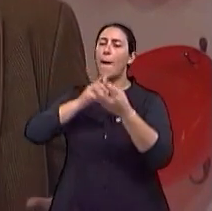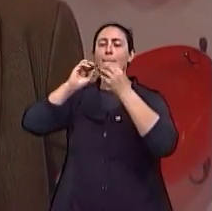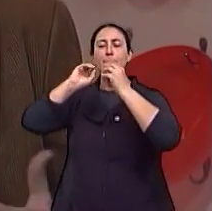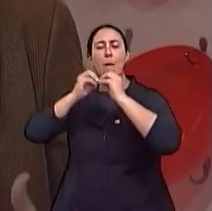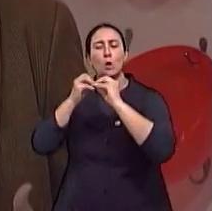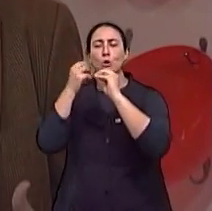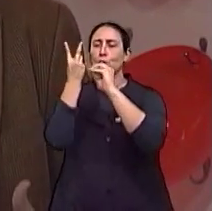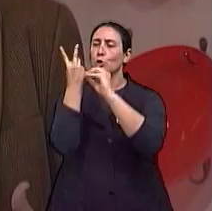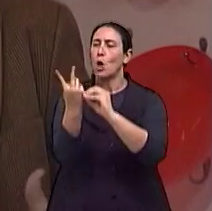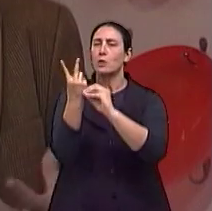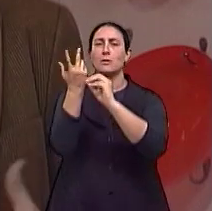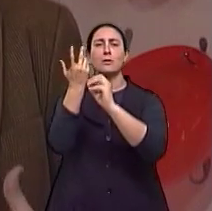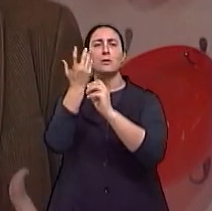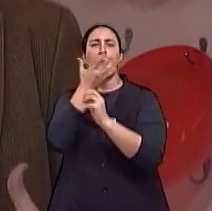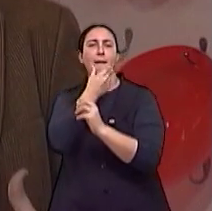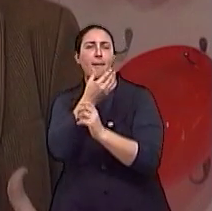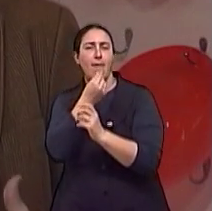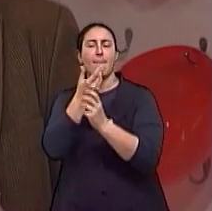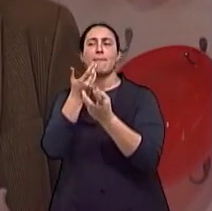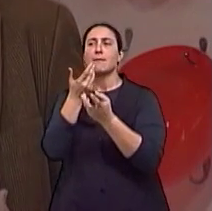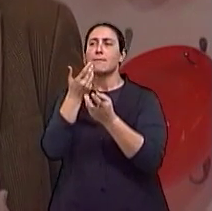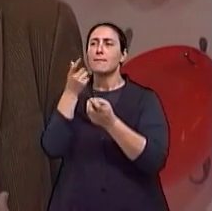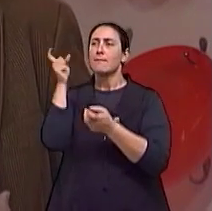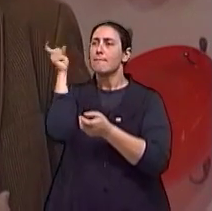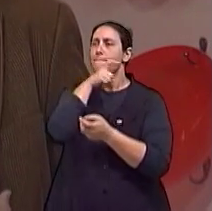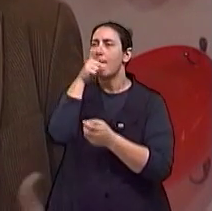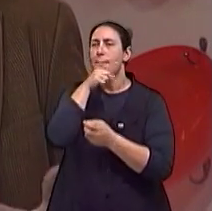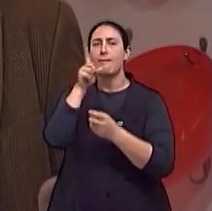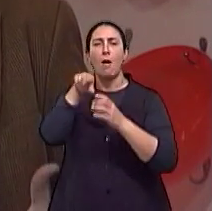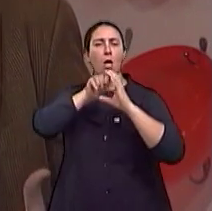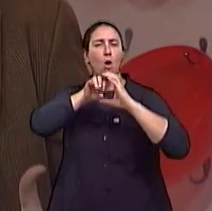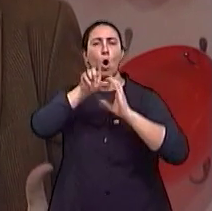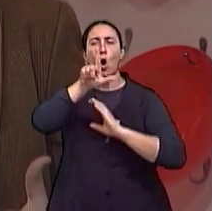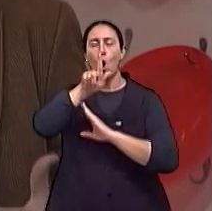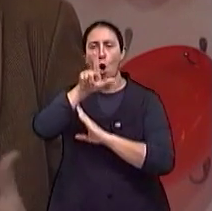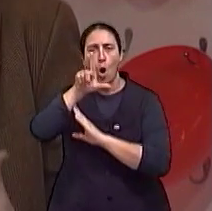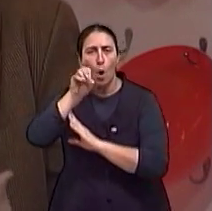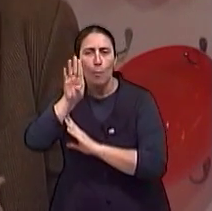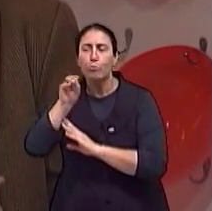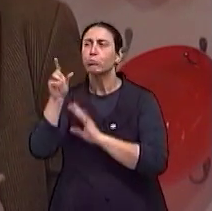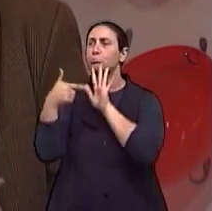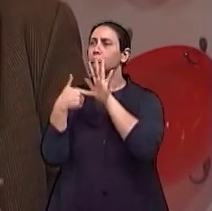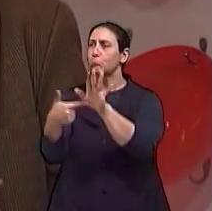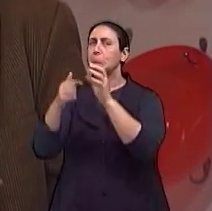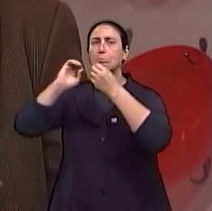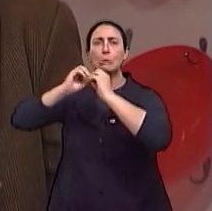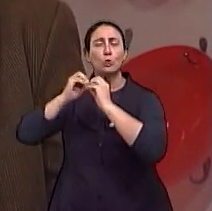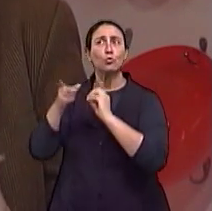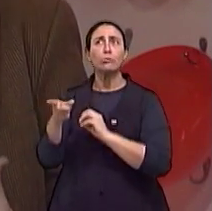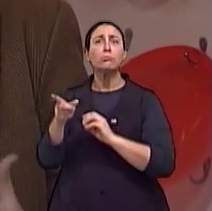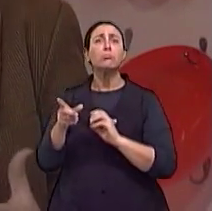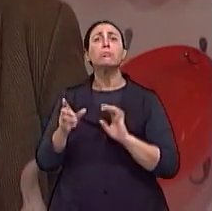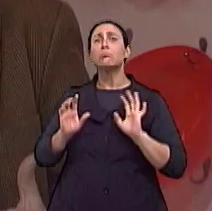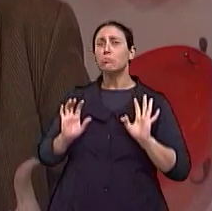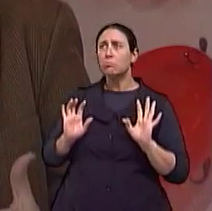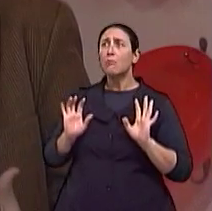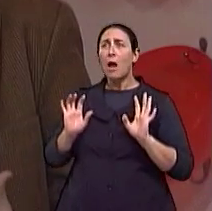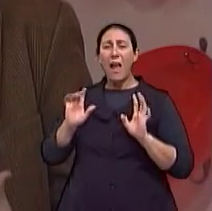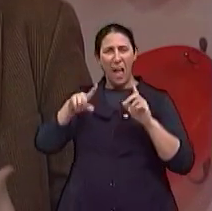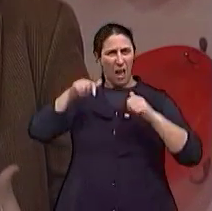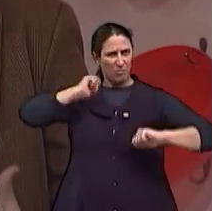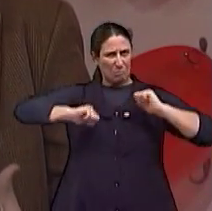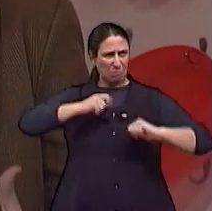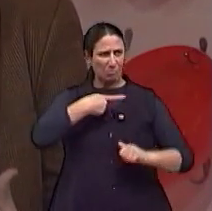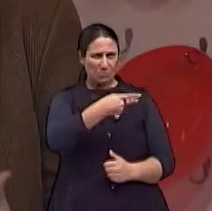Rede Globo colocou um beijo entre dois homens. Não é porque para os atores isso fosse difícil, até porque a